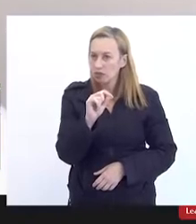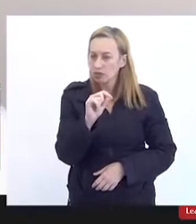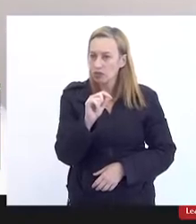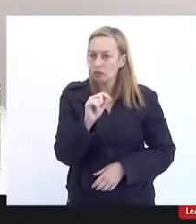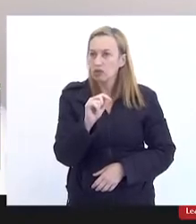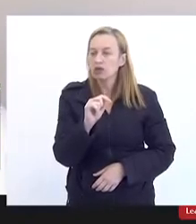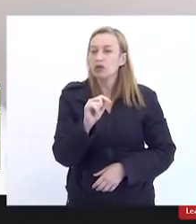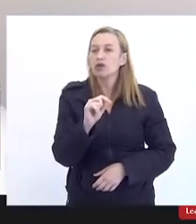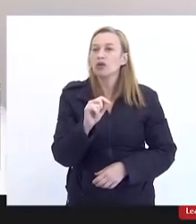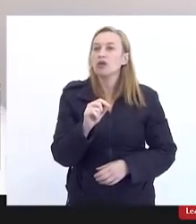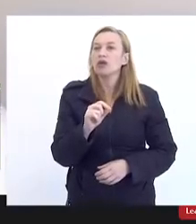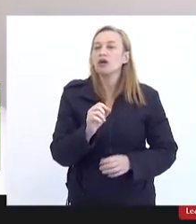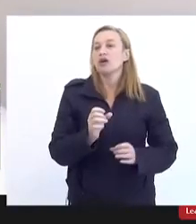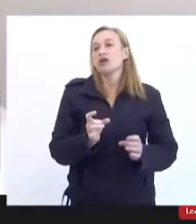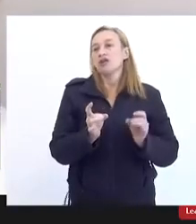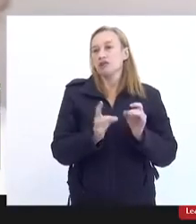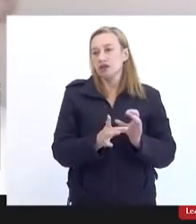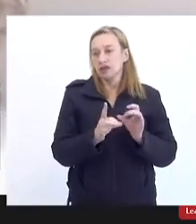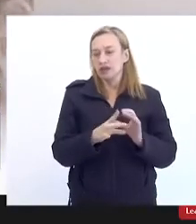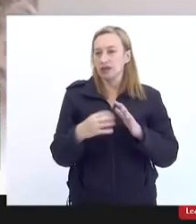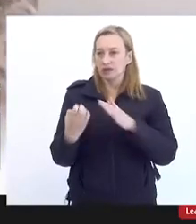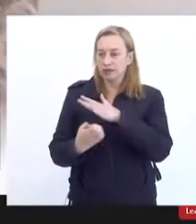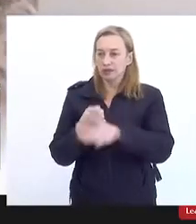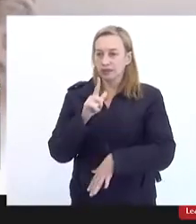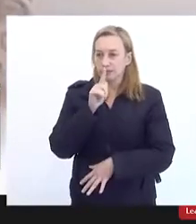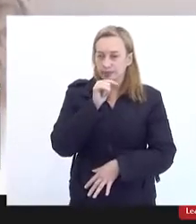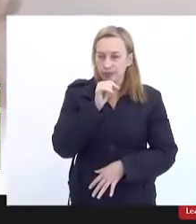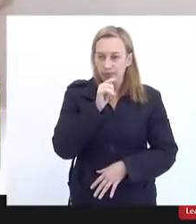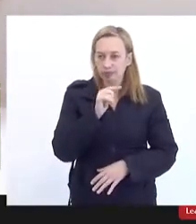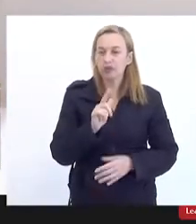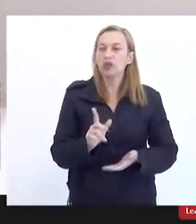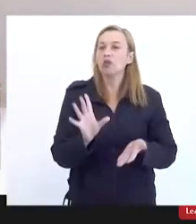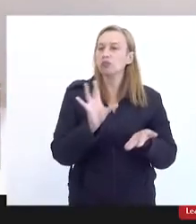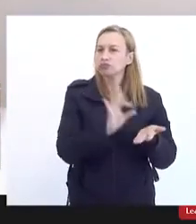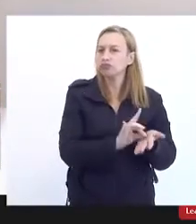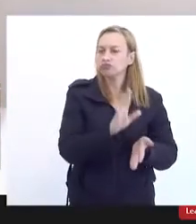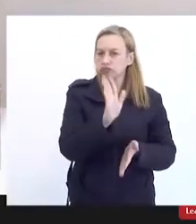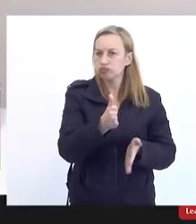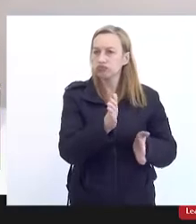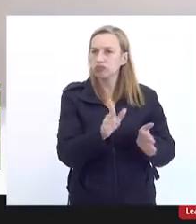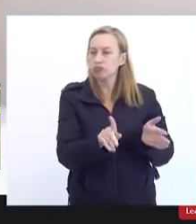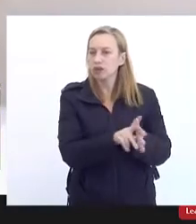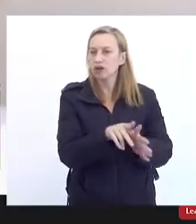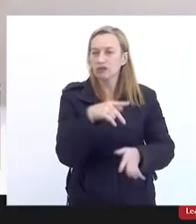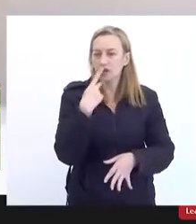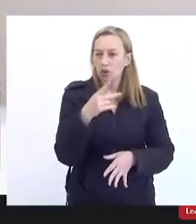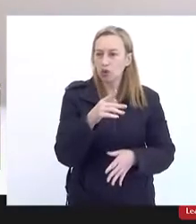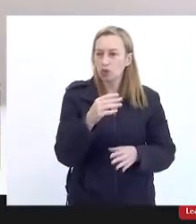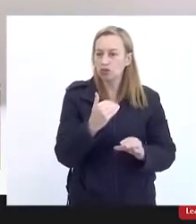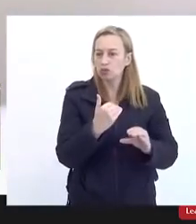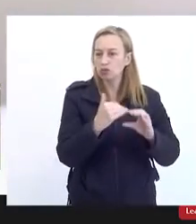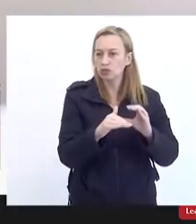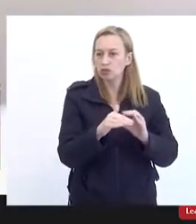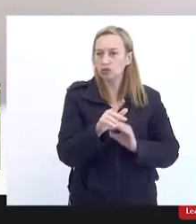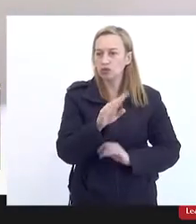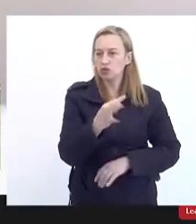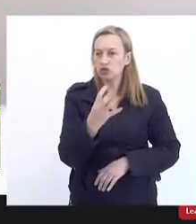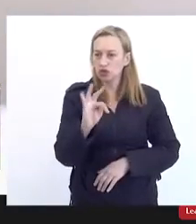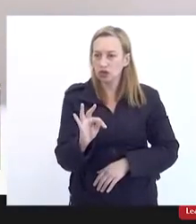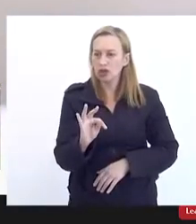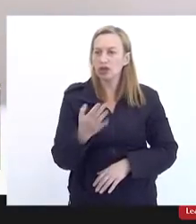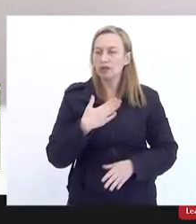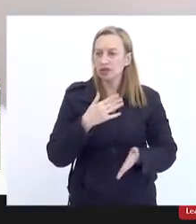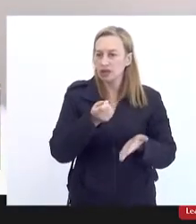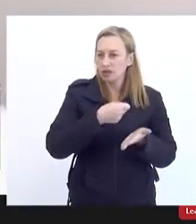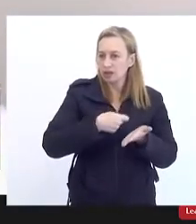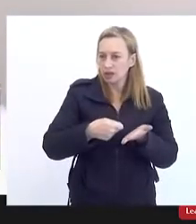Márcia aqui assessora do deputado enferma da regia da da colô o projeto que ela referenciou aqui no chat da minha assinatura